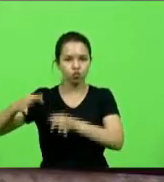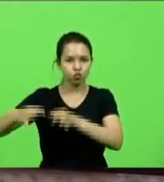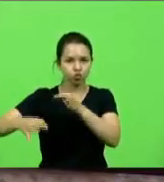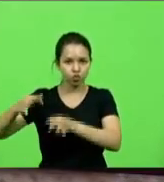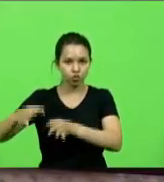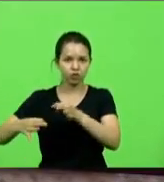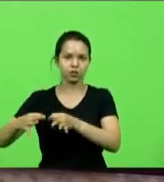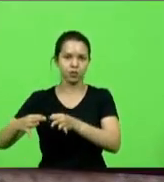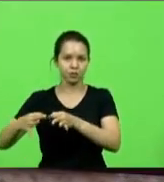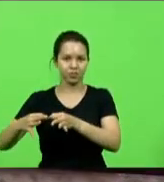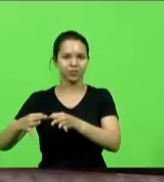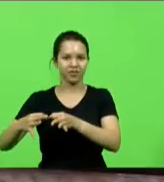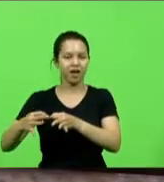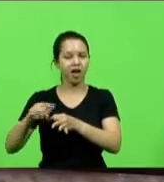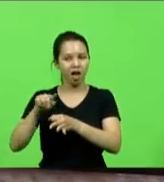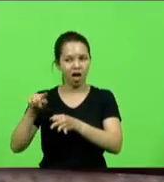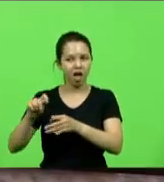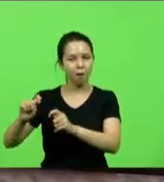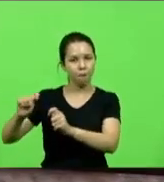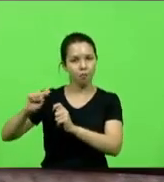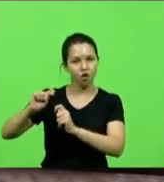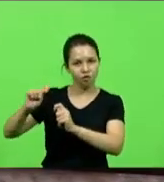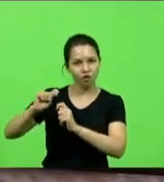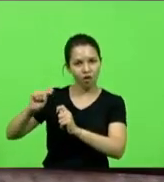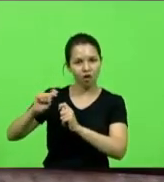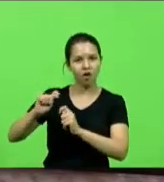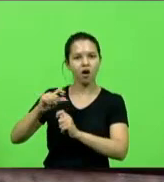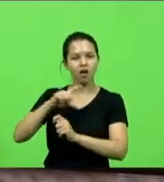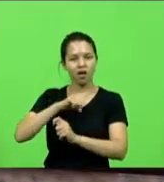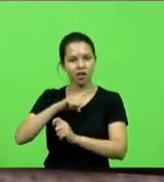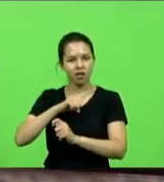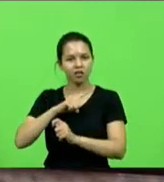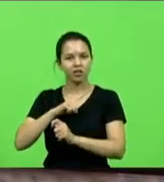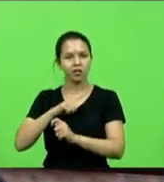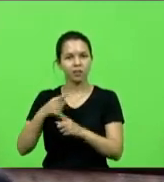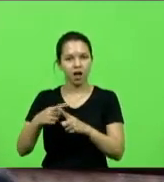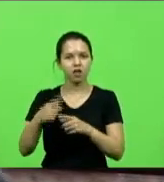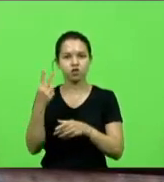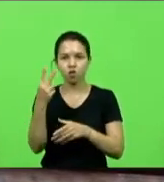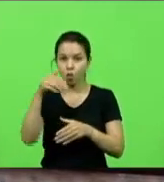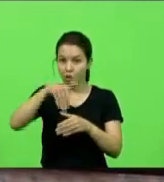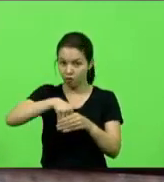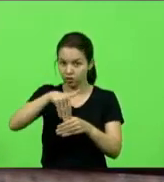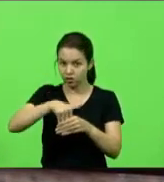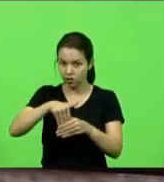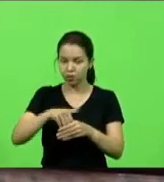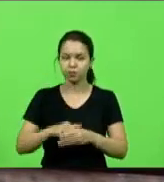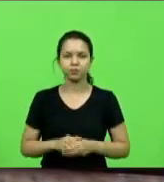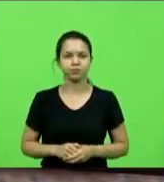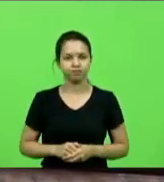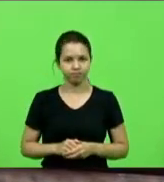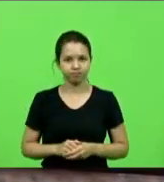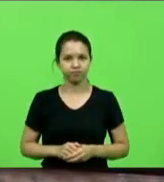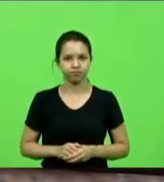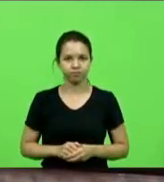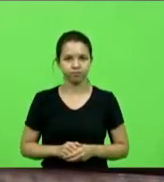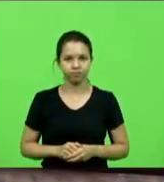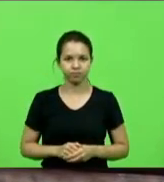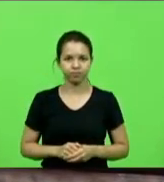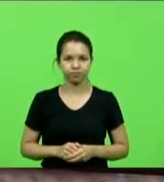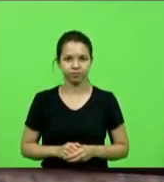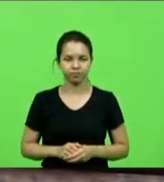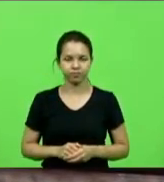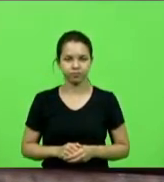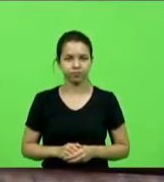provocados, apropriando-me desse termo, para essa segunda votação, perfeitamente, como